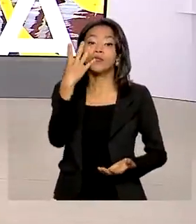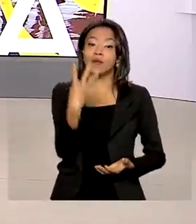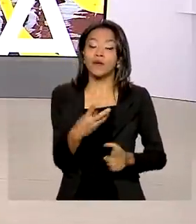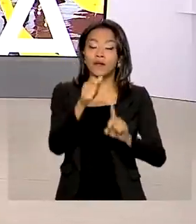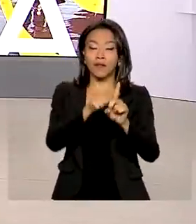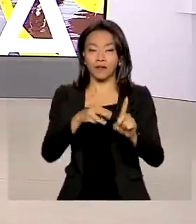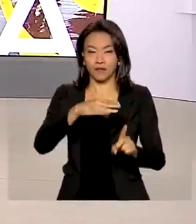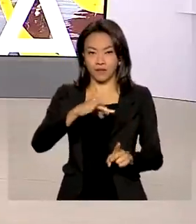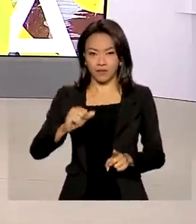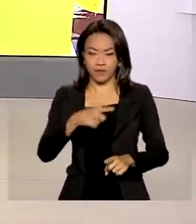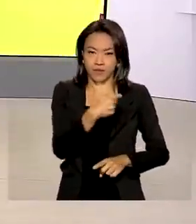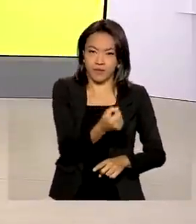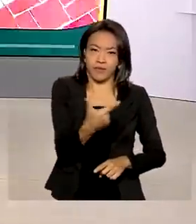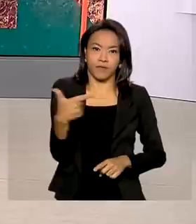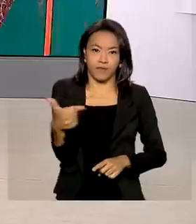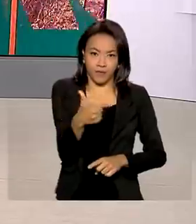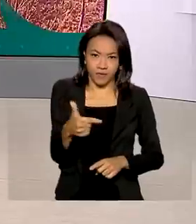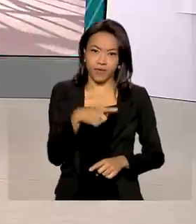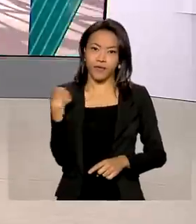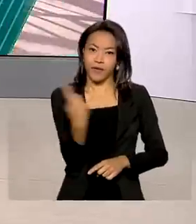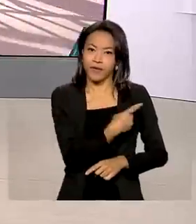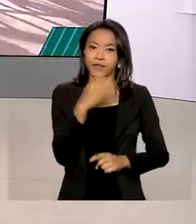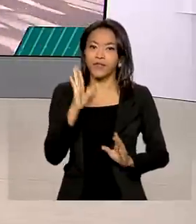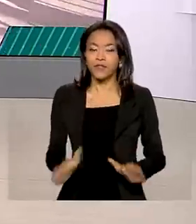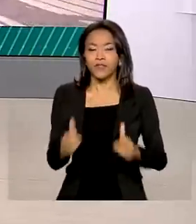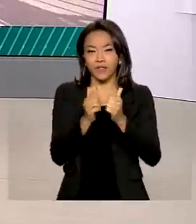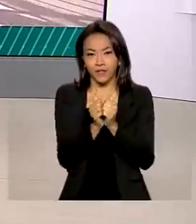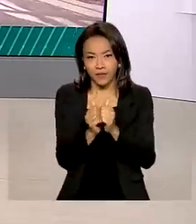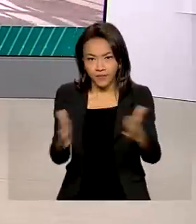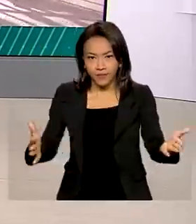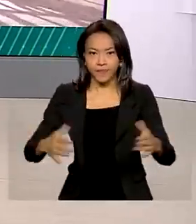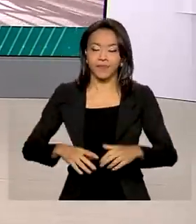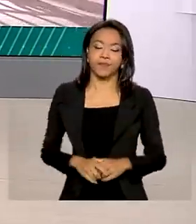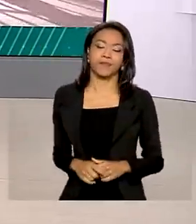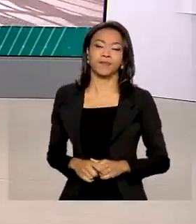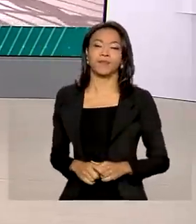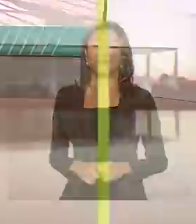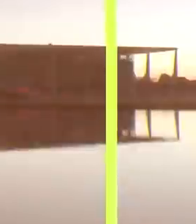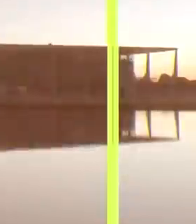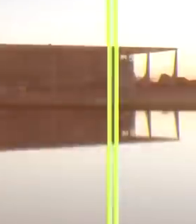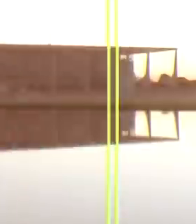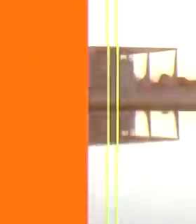de março de 2022. O Brasil em dia já está no ar.